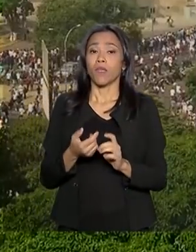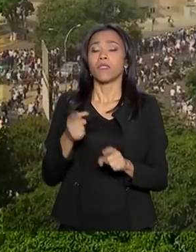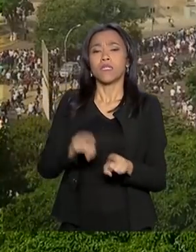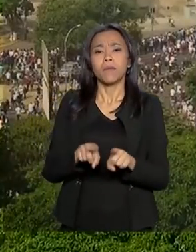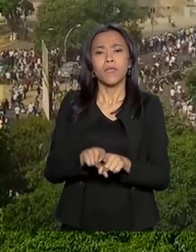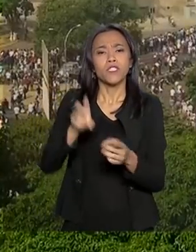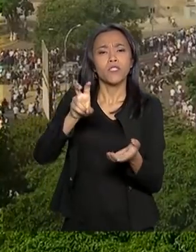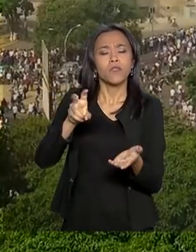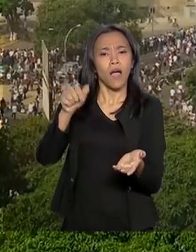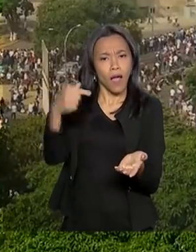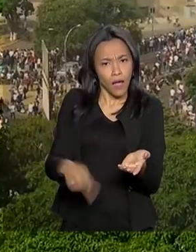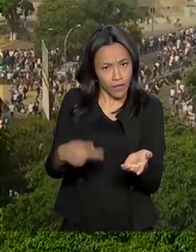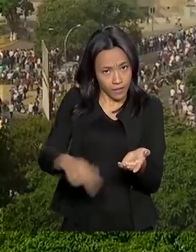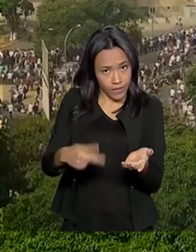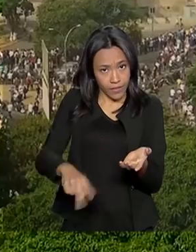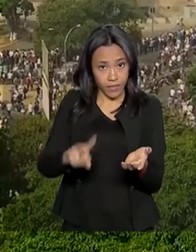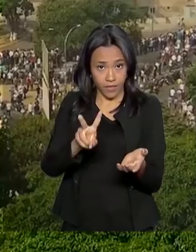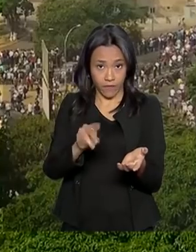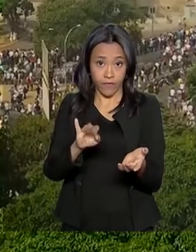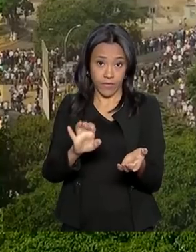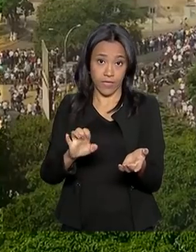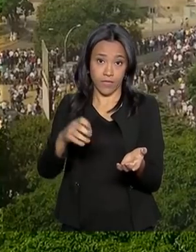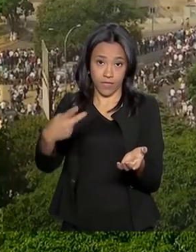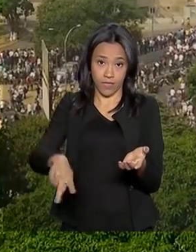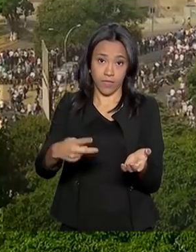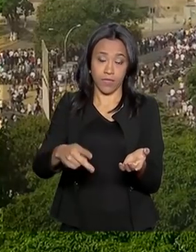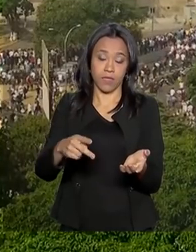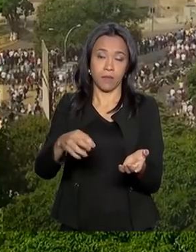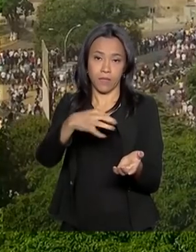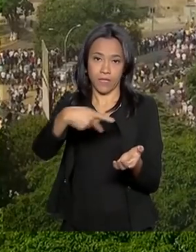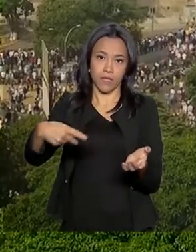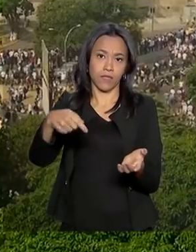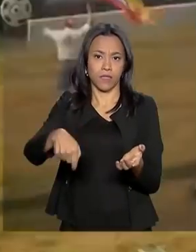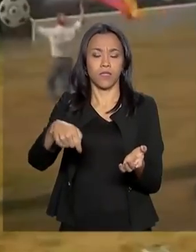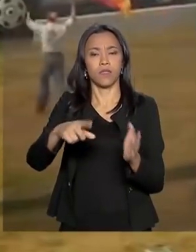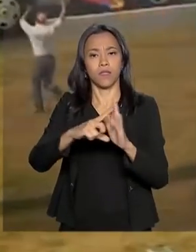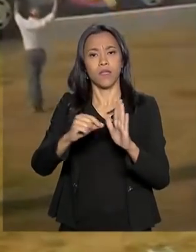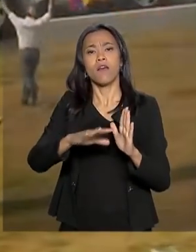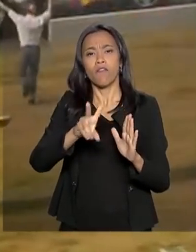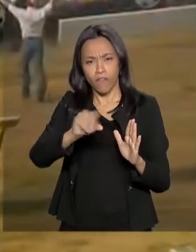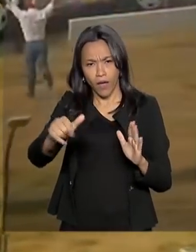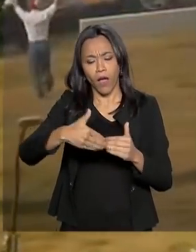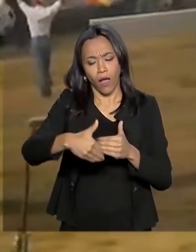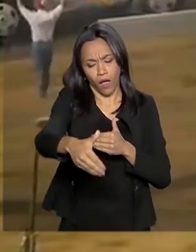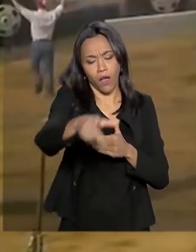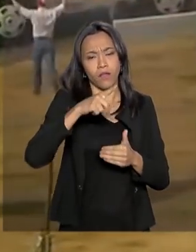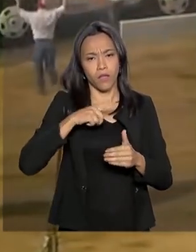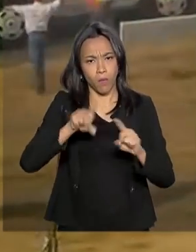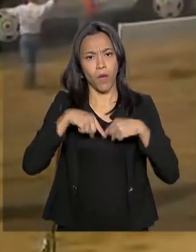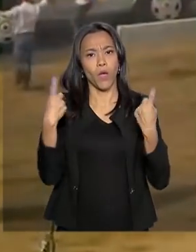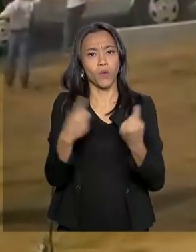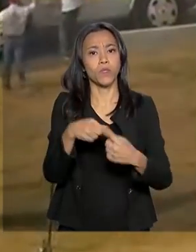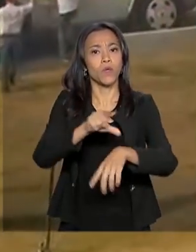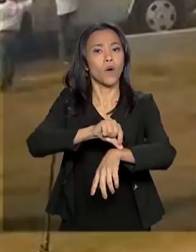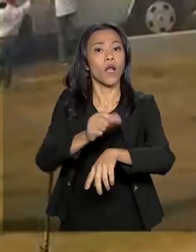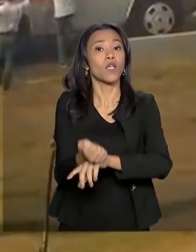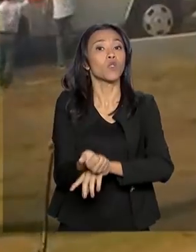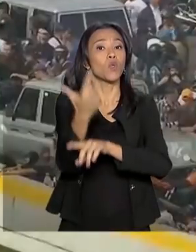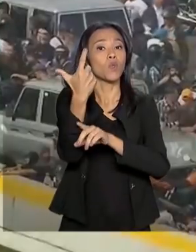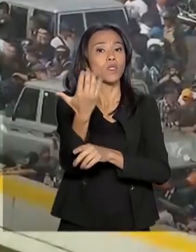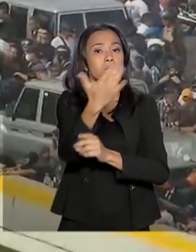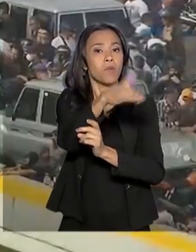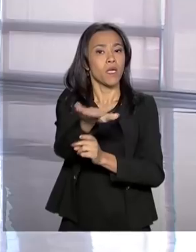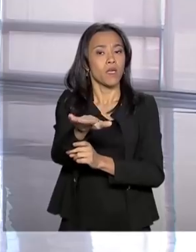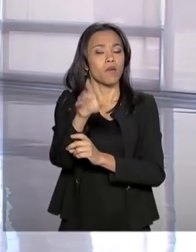falou aqui na vice-presidência que vai haver uma reunião aqui no Palácio do Planalto, ao meio-dia e meia,